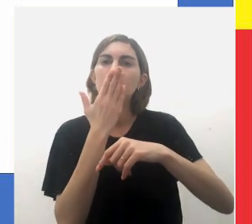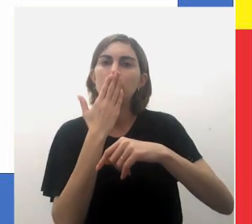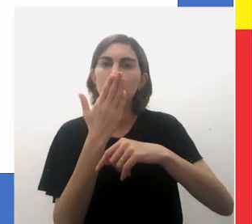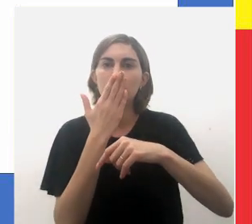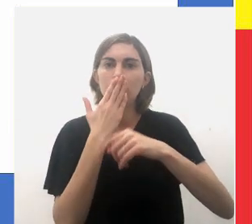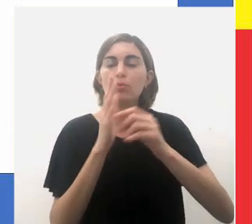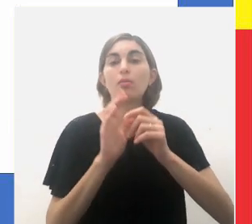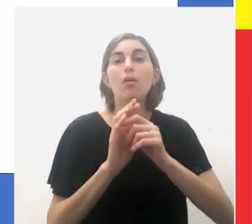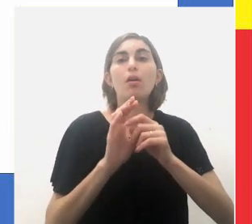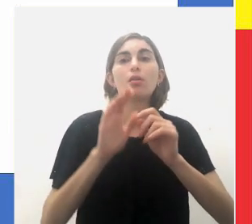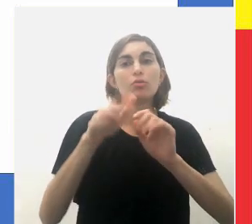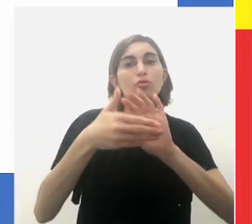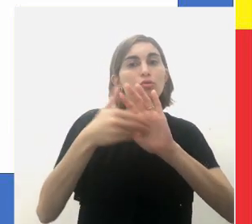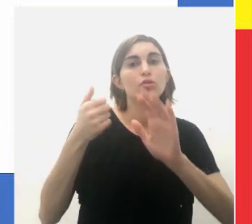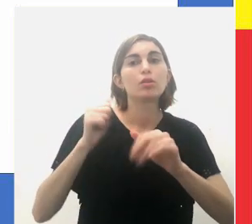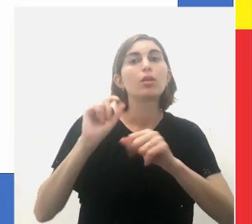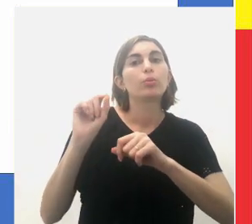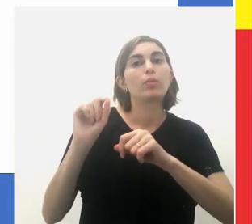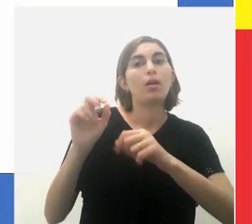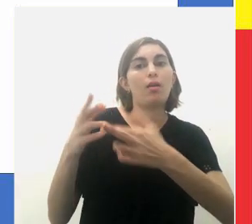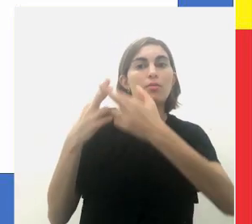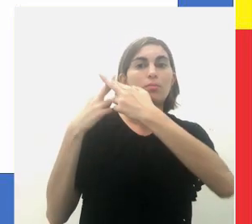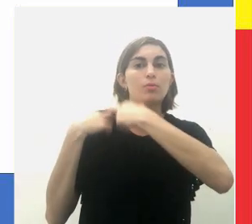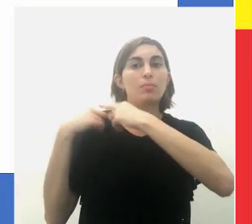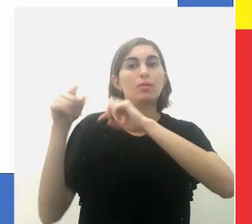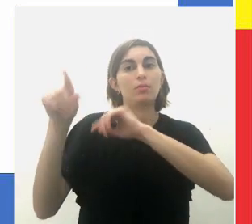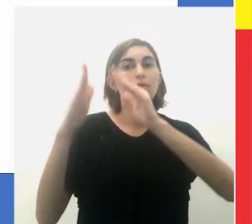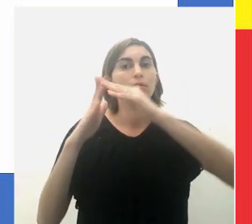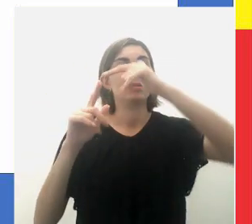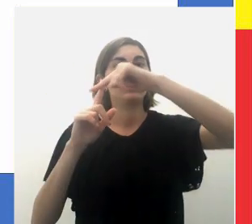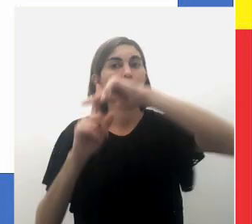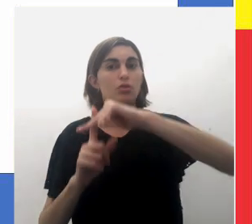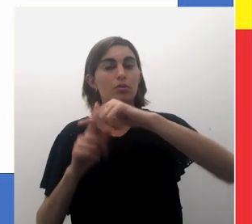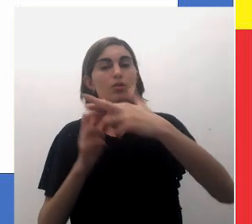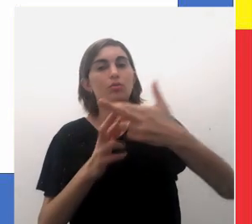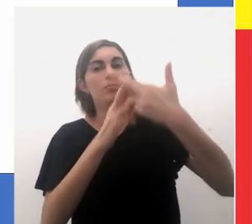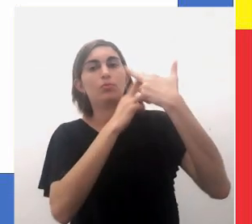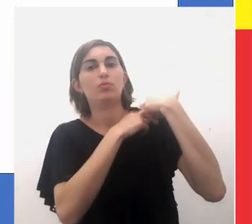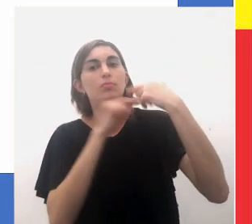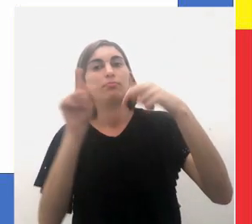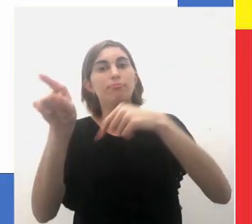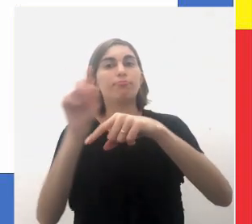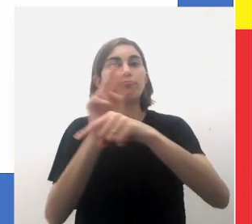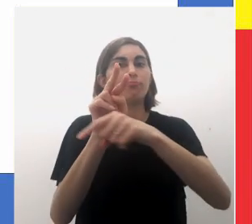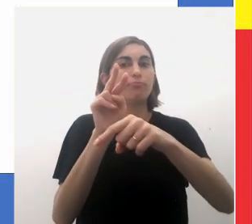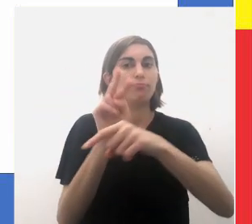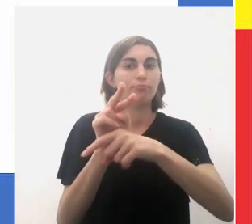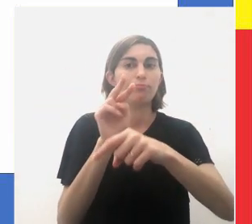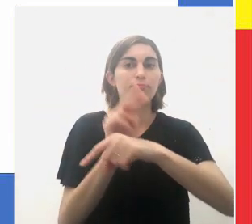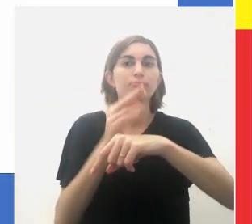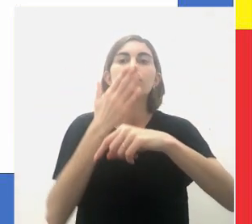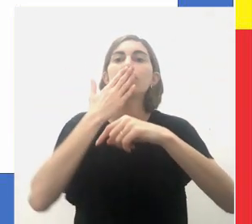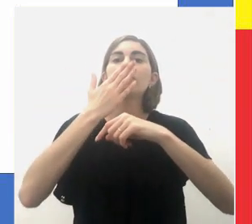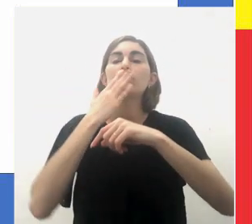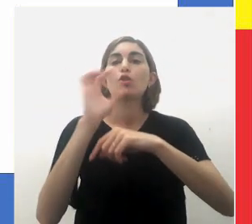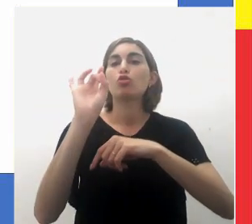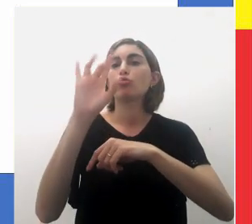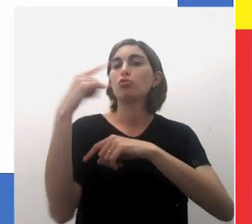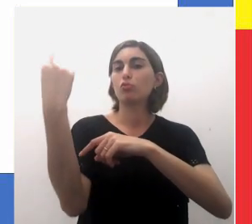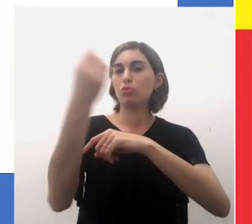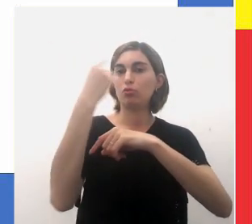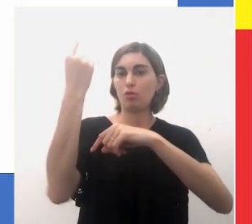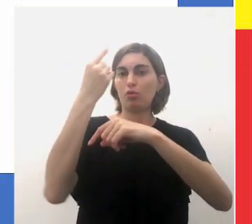índio, tirando das mãos de quem? Da igreja, a responsabilidade de